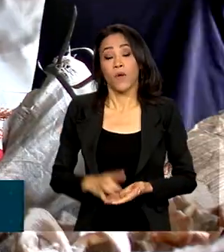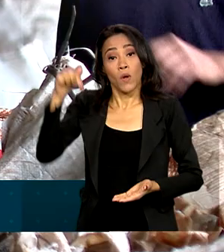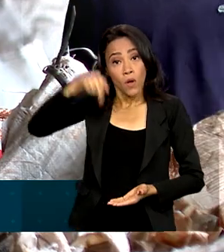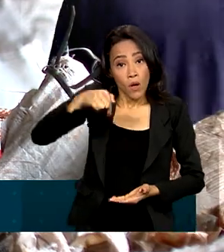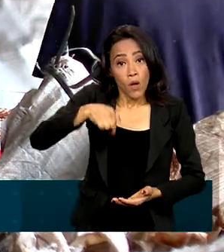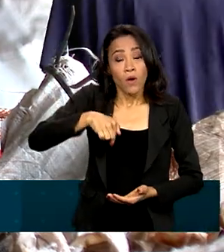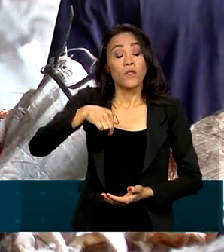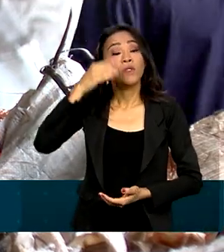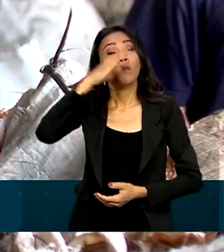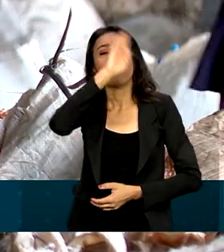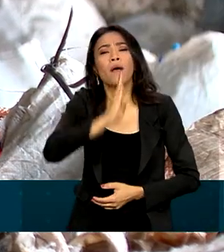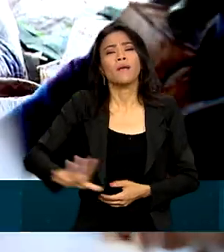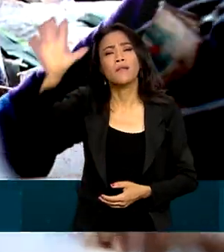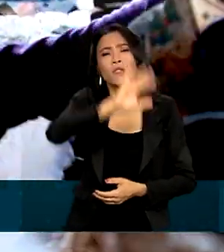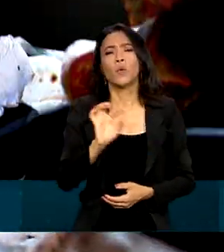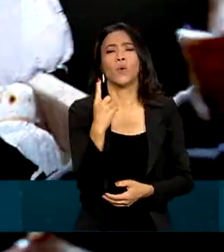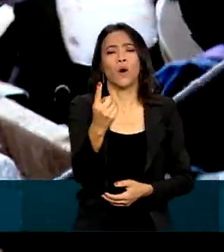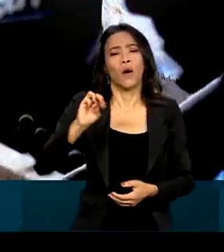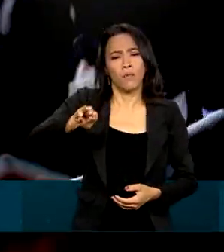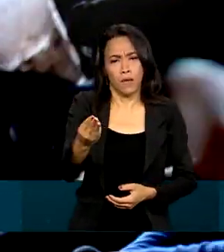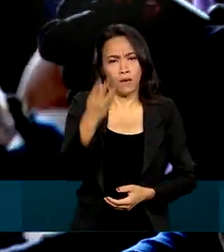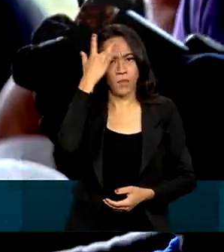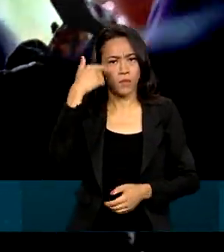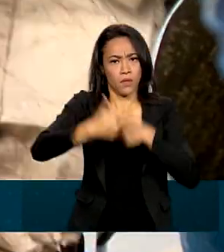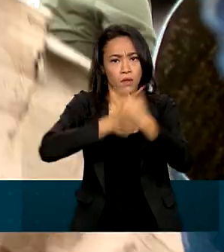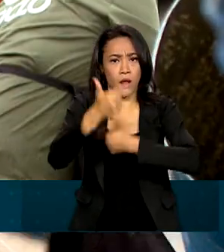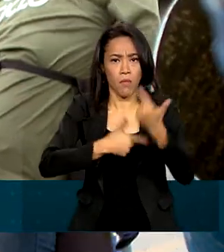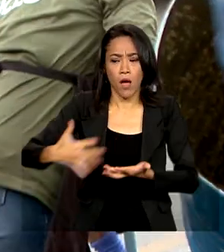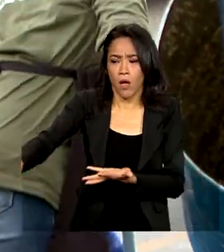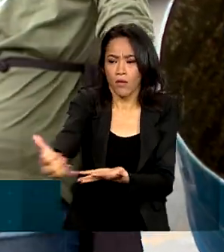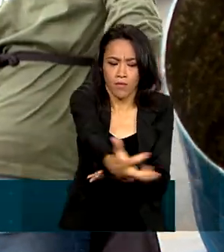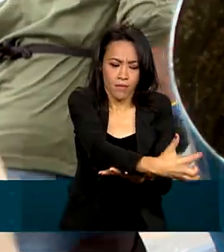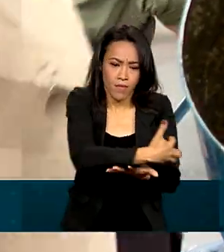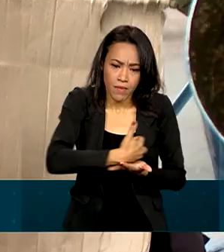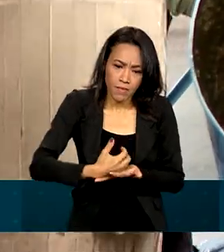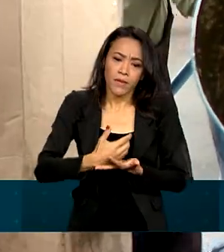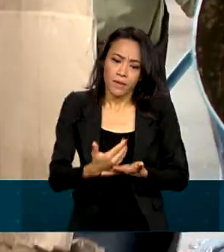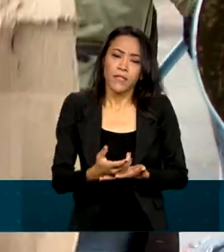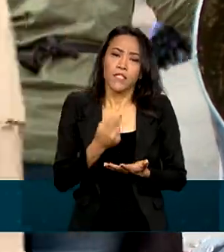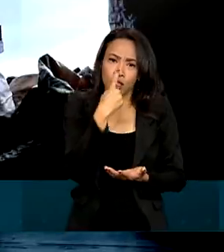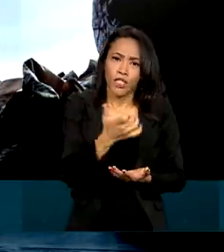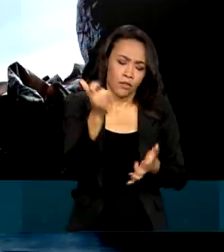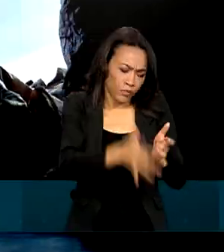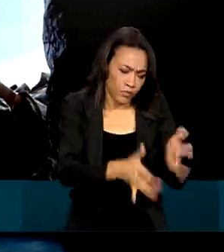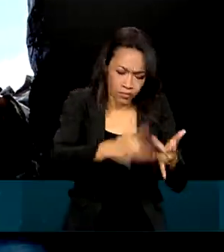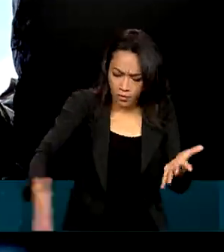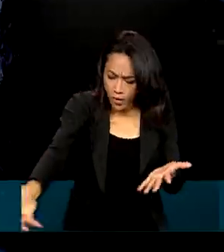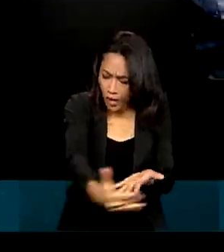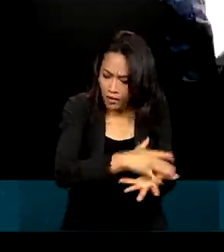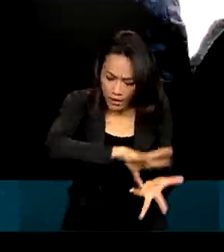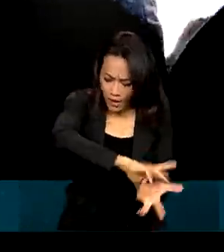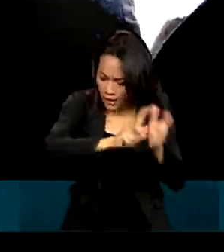cerca de um milhão de catadores, segundo a estimativa do Movimento Nacional dos Catadores Recicláveis. Juntos,